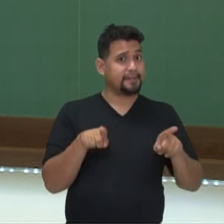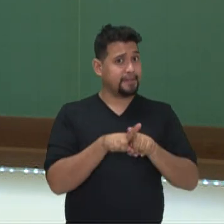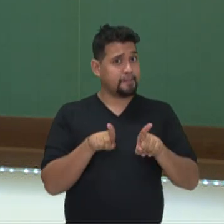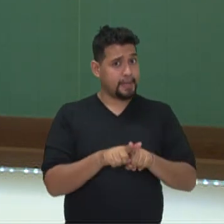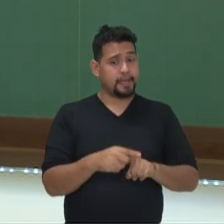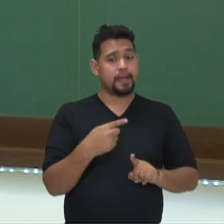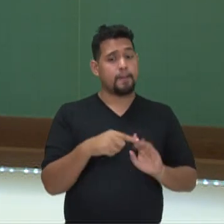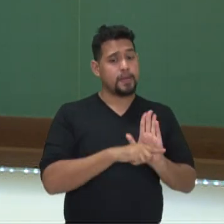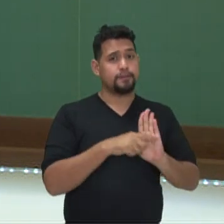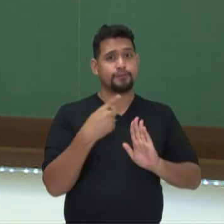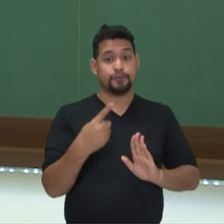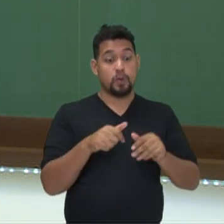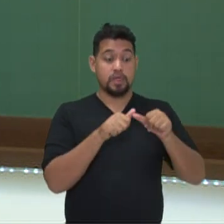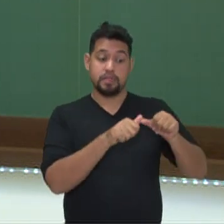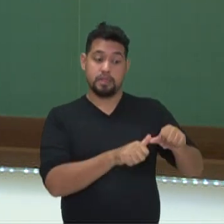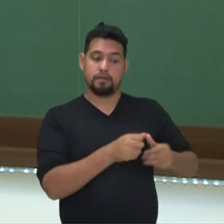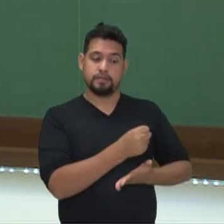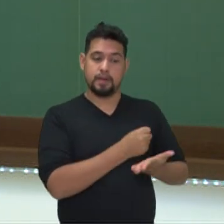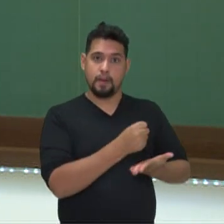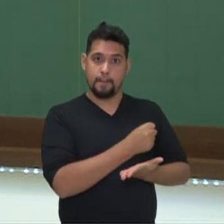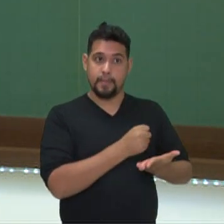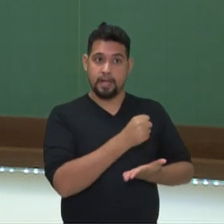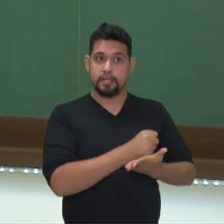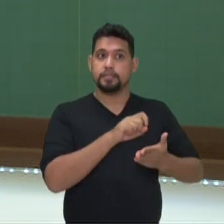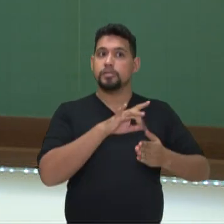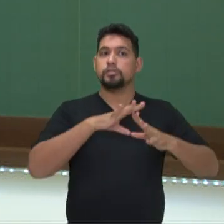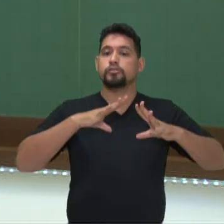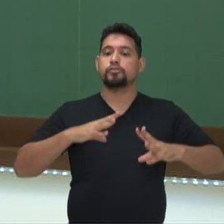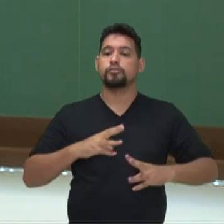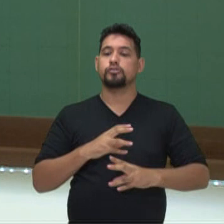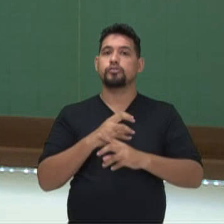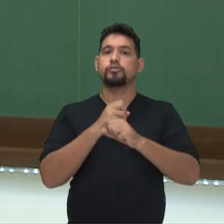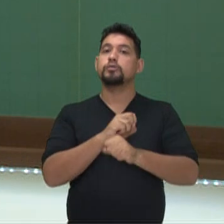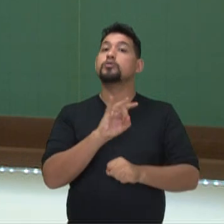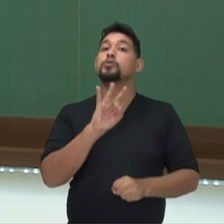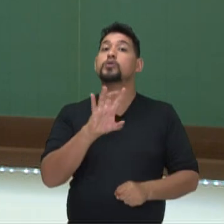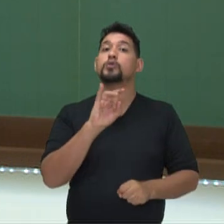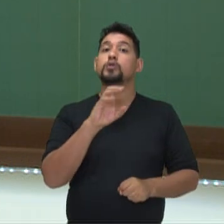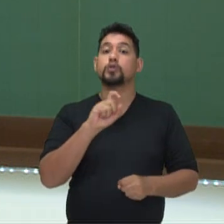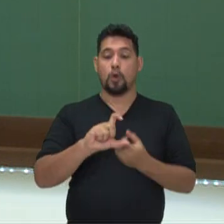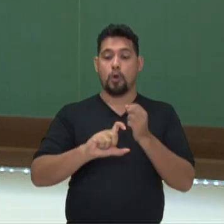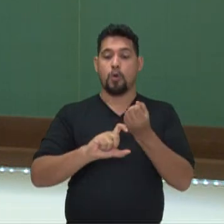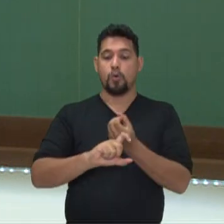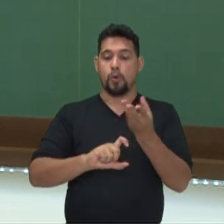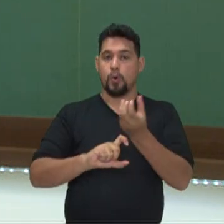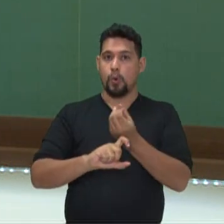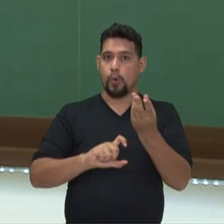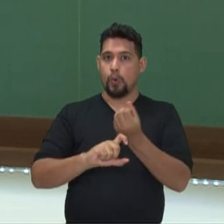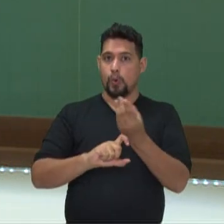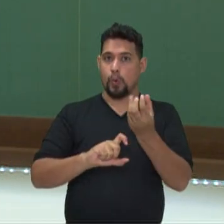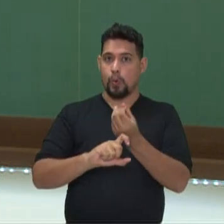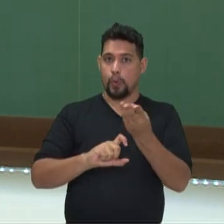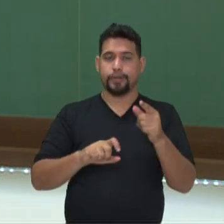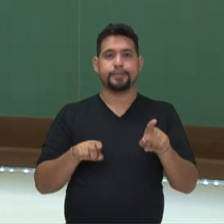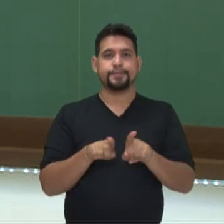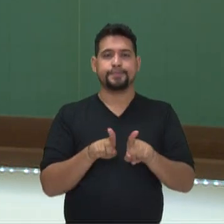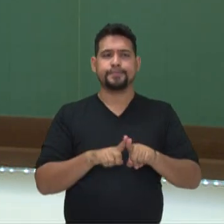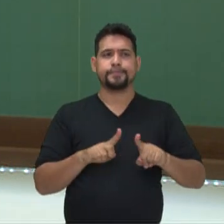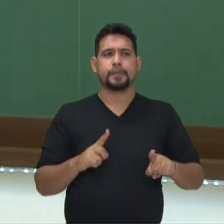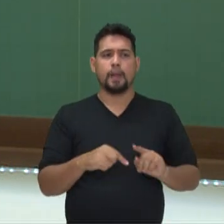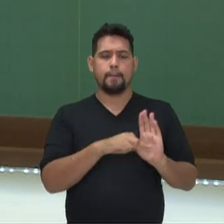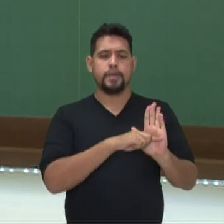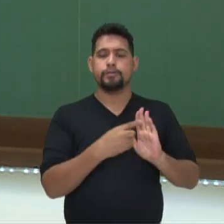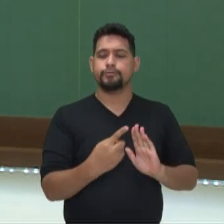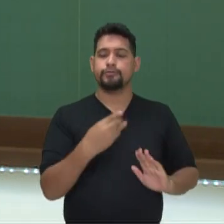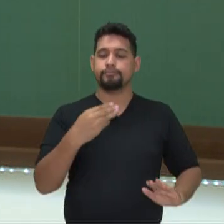1, nós conservamos a base e somamos os expoentes. Menos 1 elevado à terceira